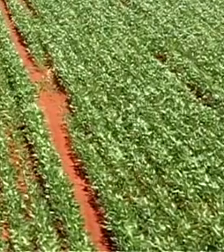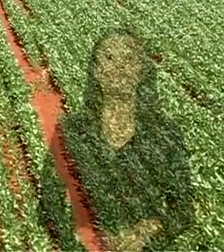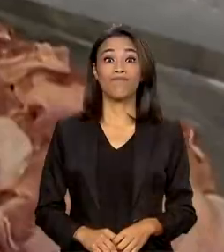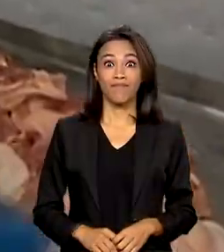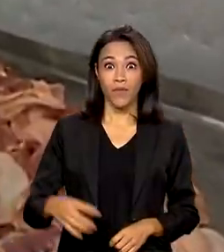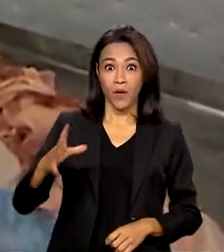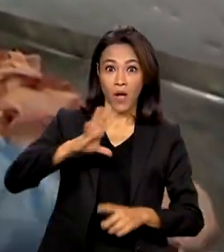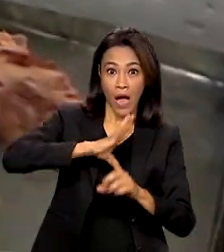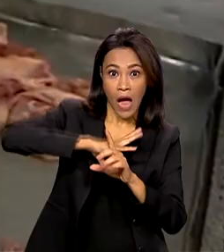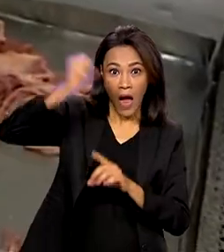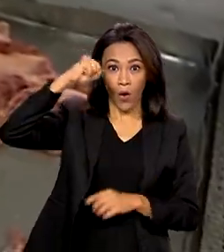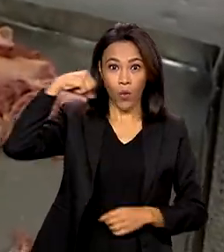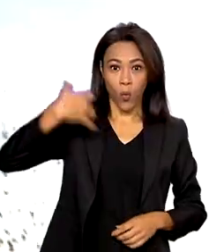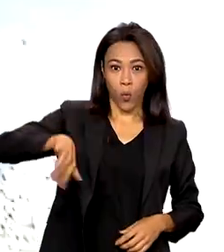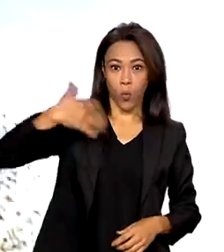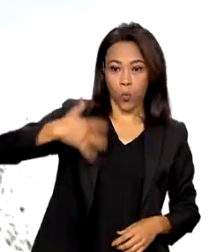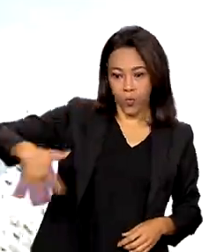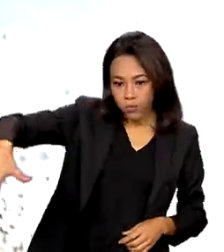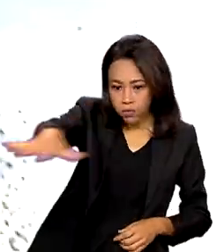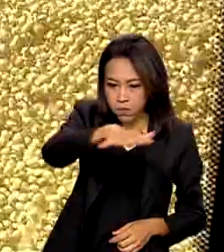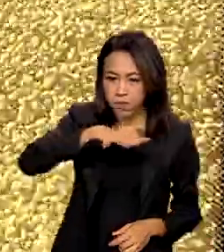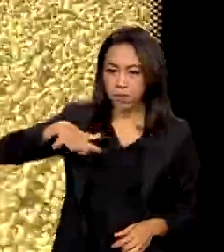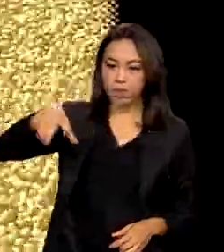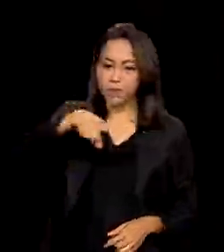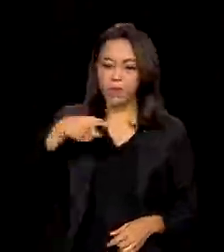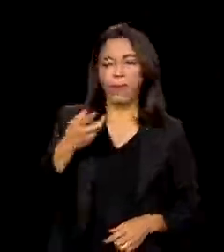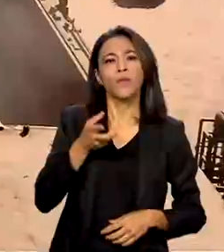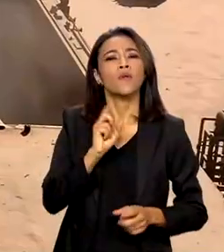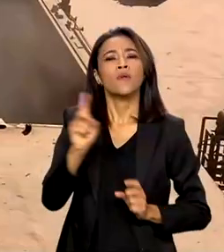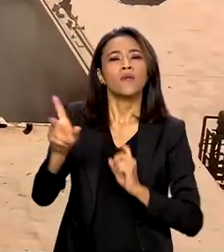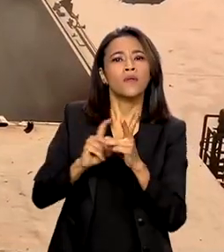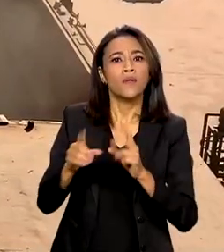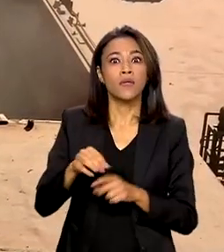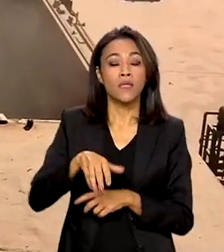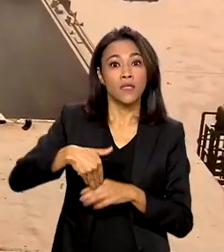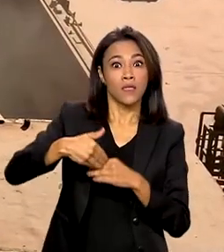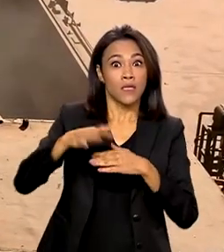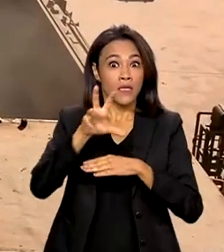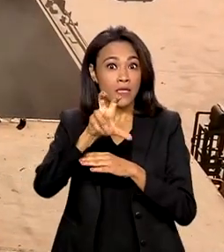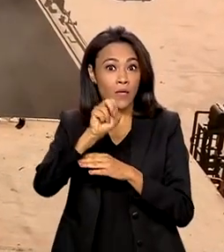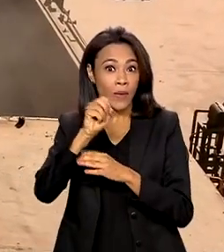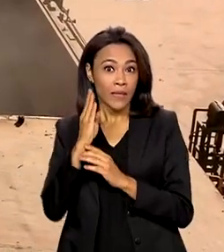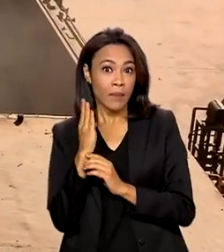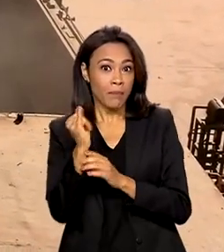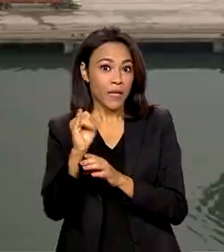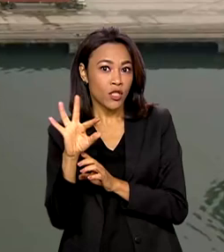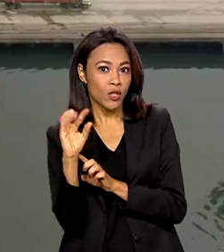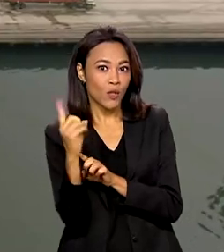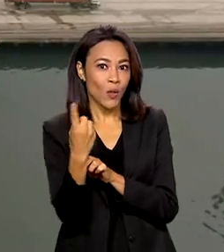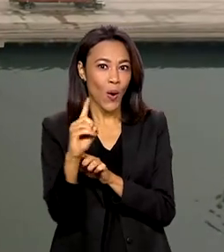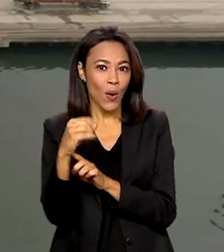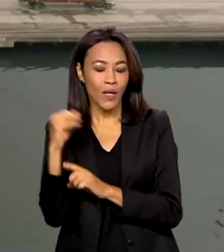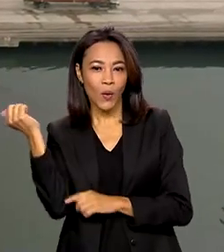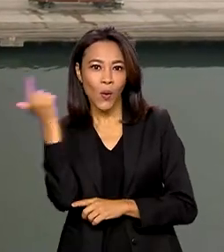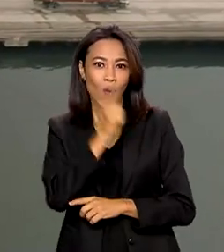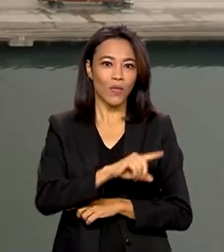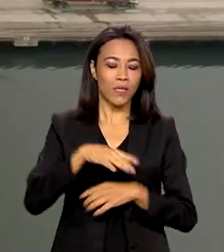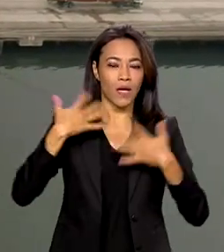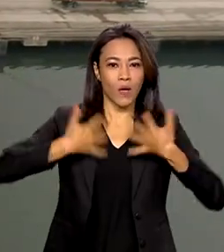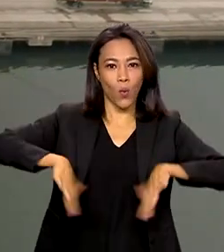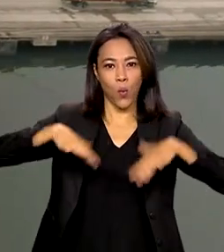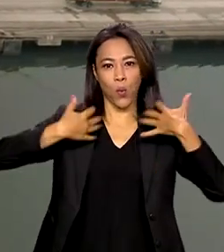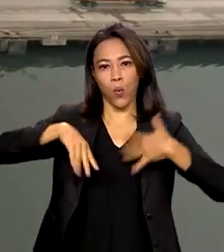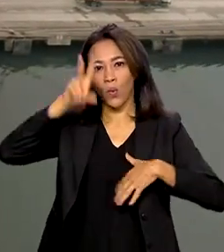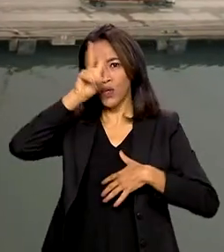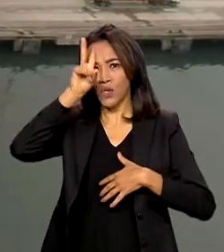Recorde no agronegócio, exportações superam 50 bilhões de dólares e atingem marca histórica nos quatro